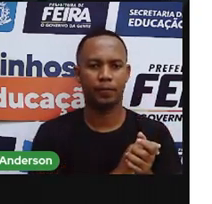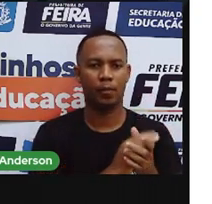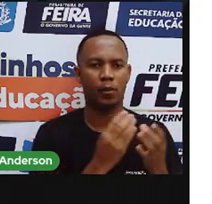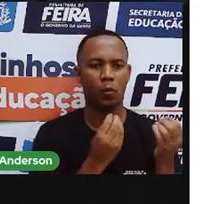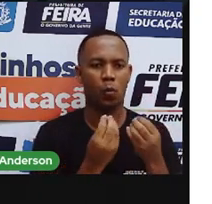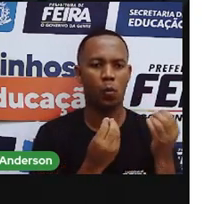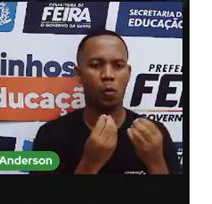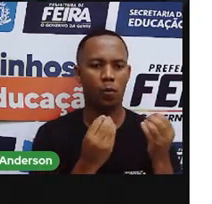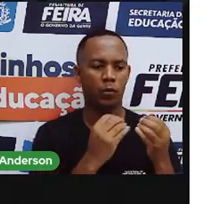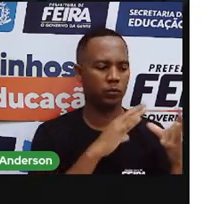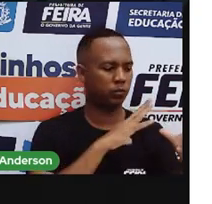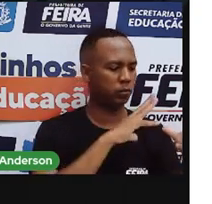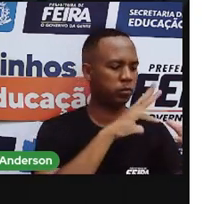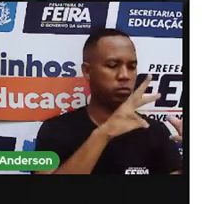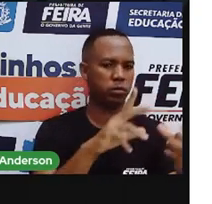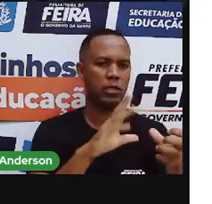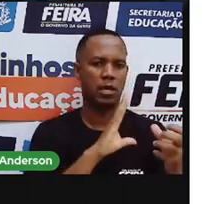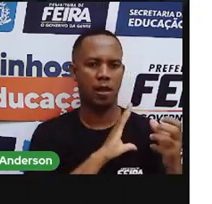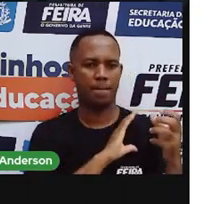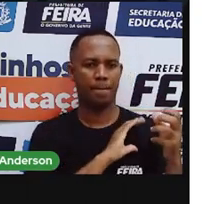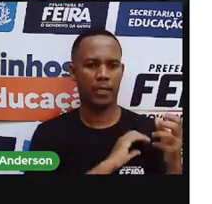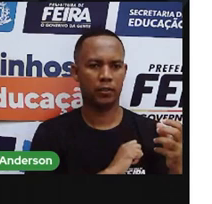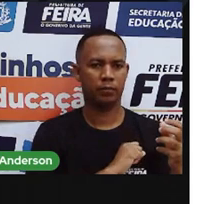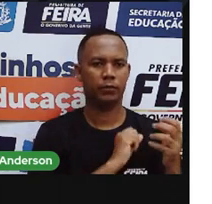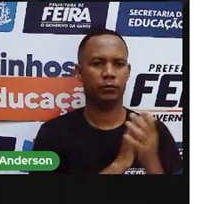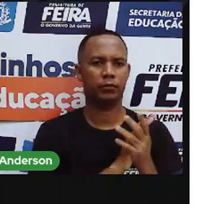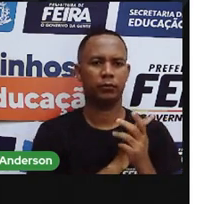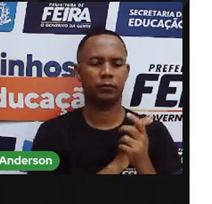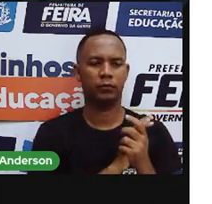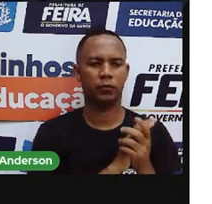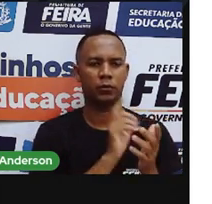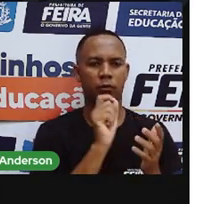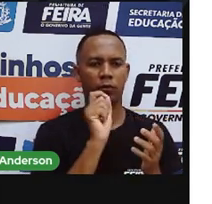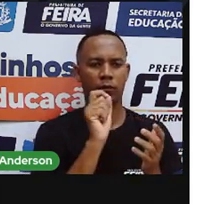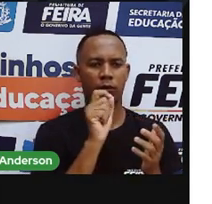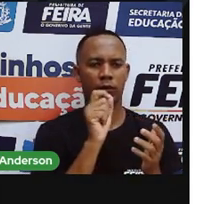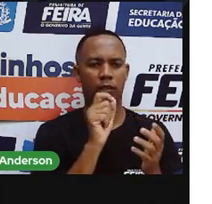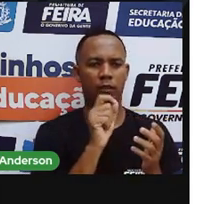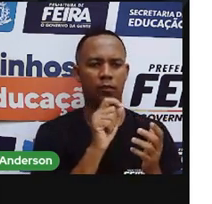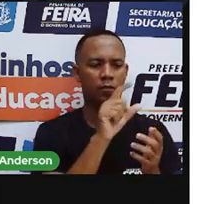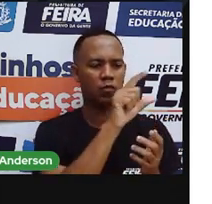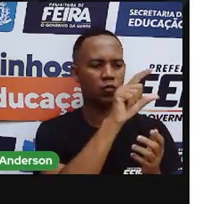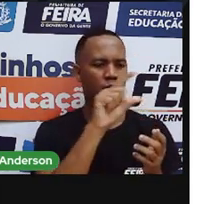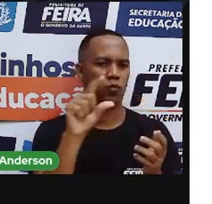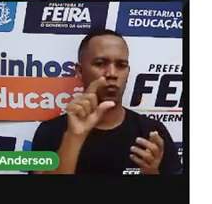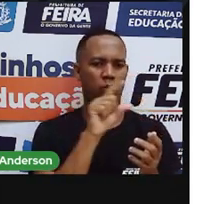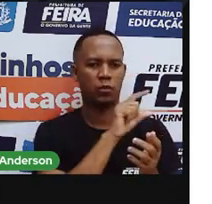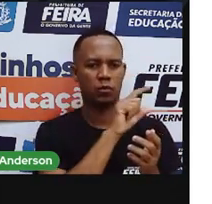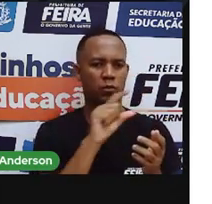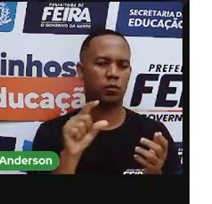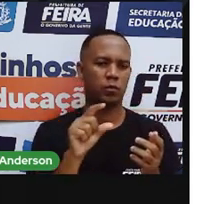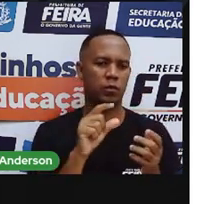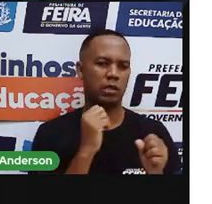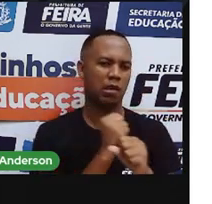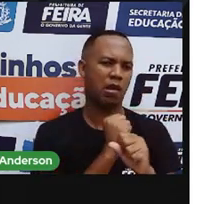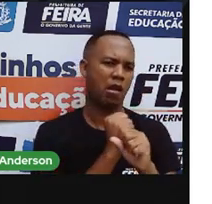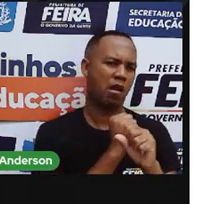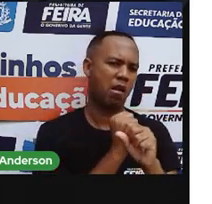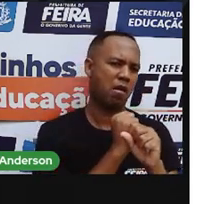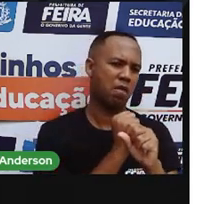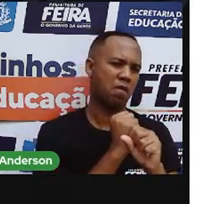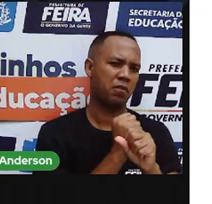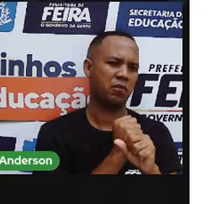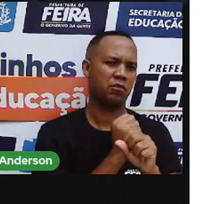que amamos. Onde tem este planeta que amamos? Isso é um verso. Há milhões de anos